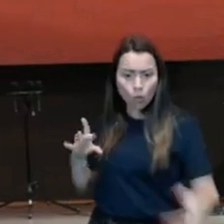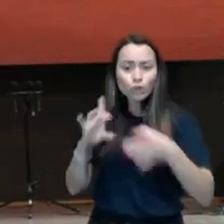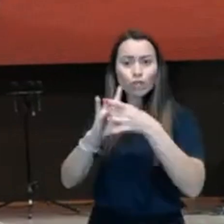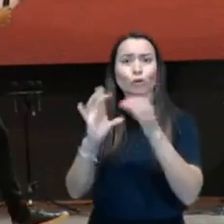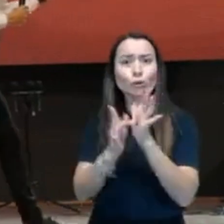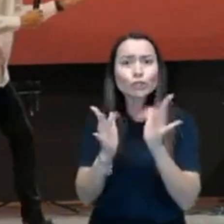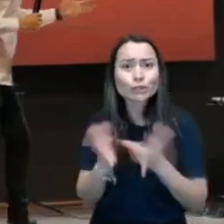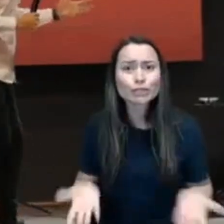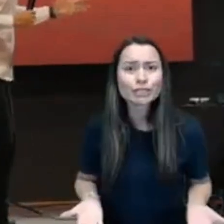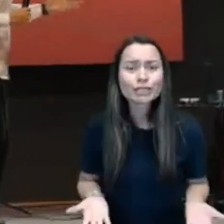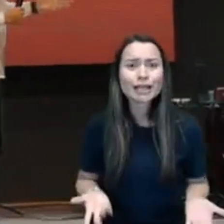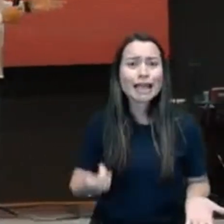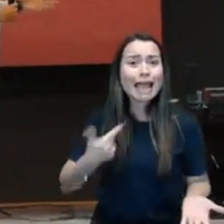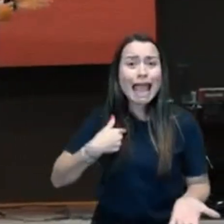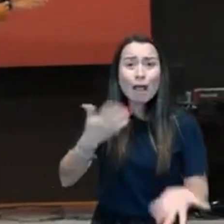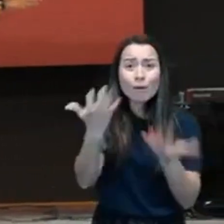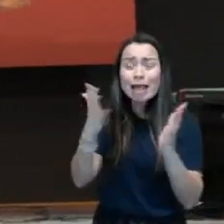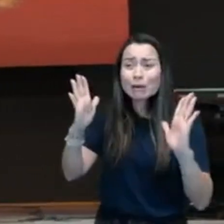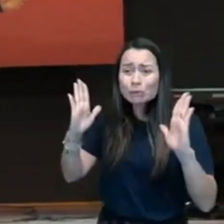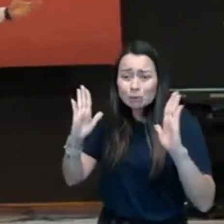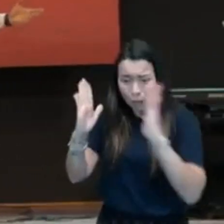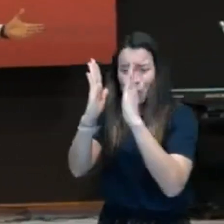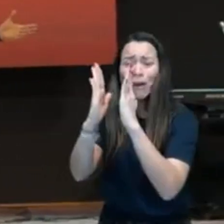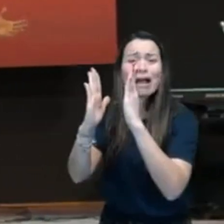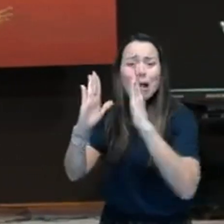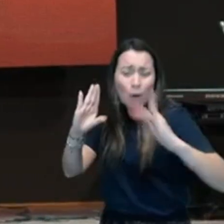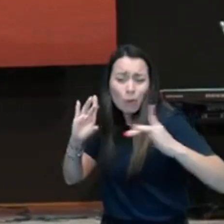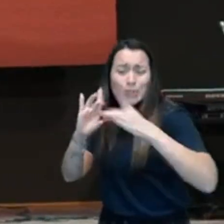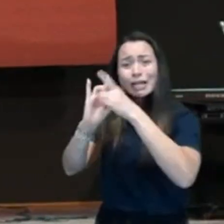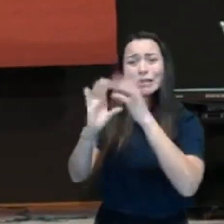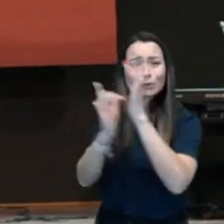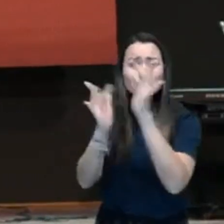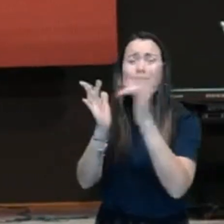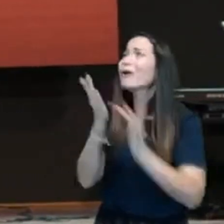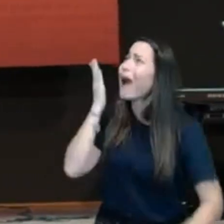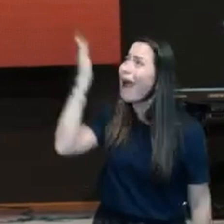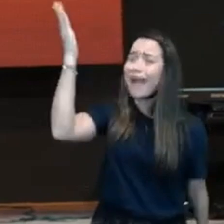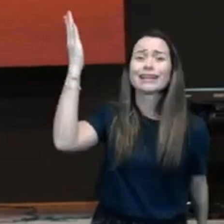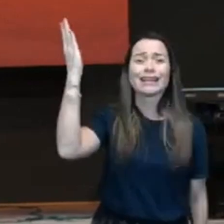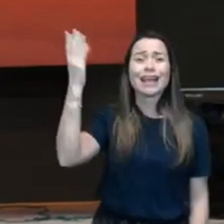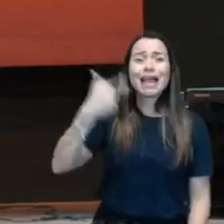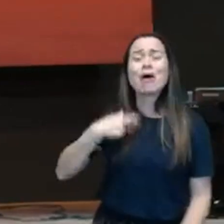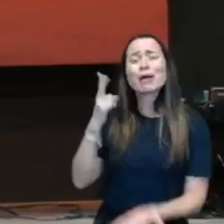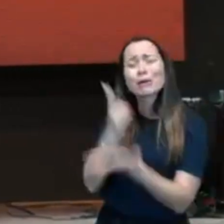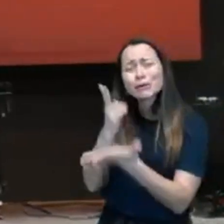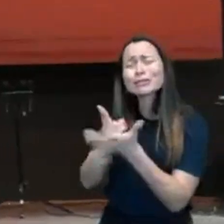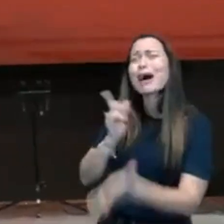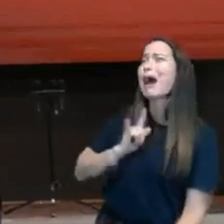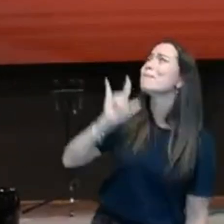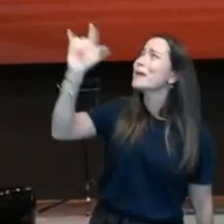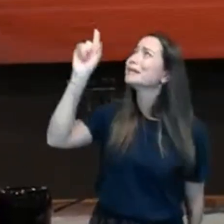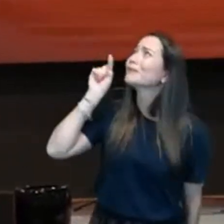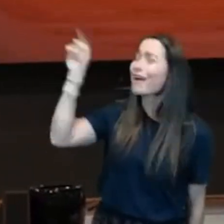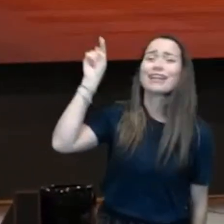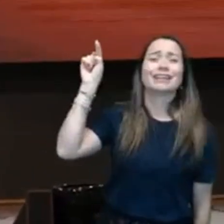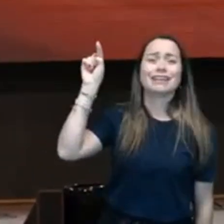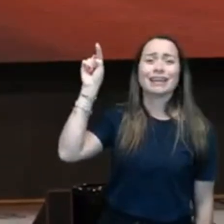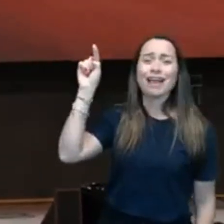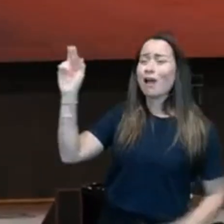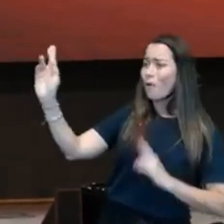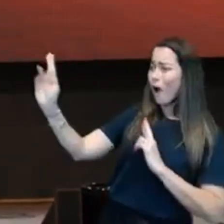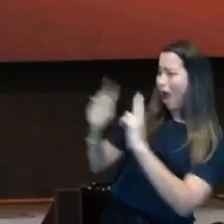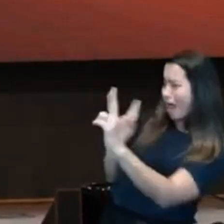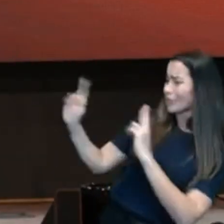Eu quero continuar na presença dEle. Eu quero continuar amando Ele. Eu quero continuar tendo um relacionamento com Ele.